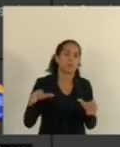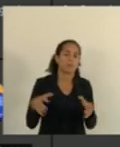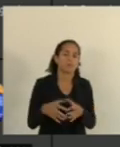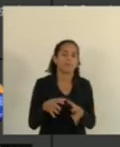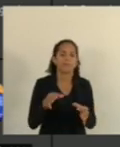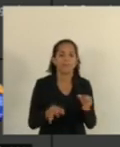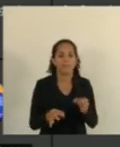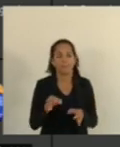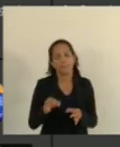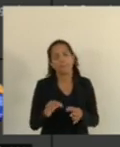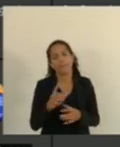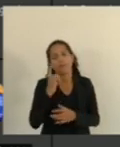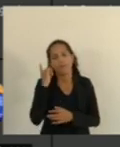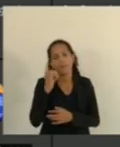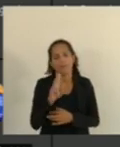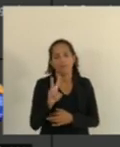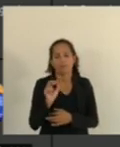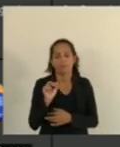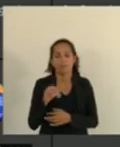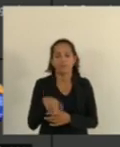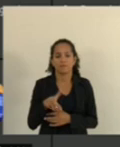de justiça Com o voto do deputado Danilo Leite